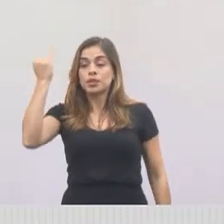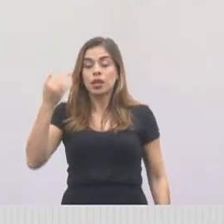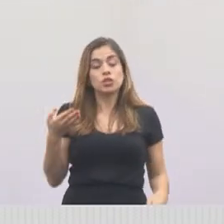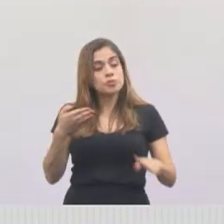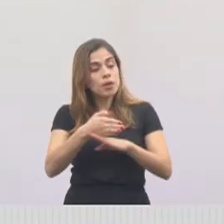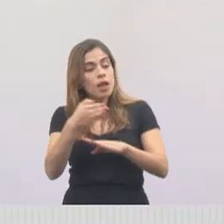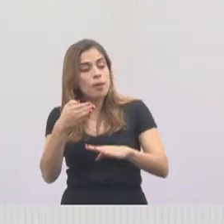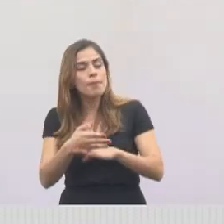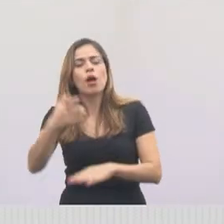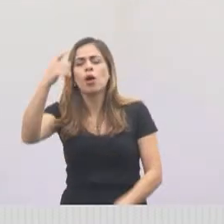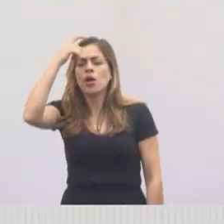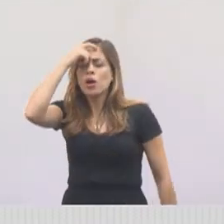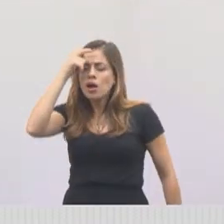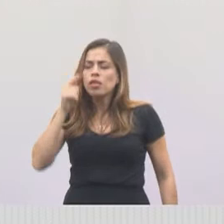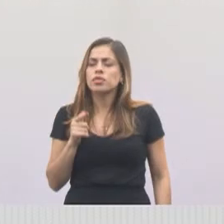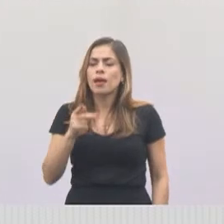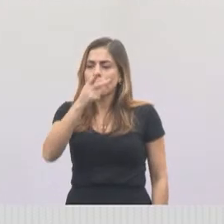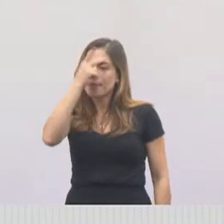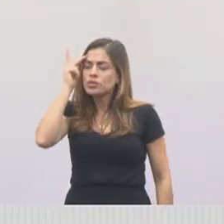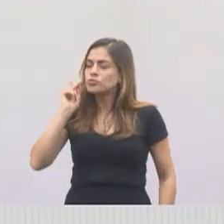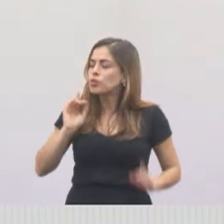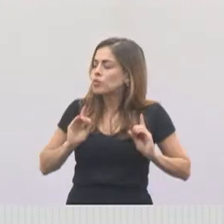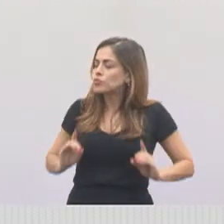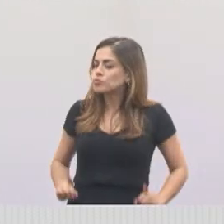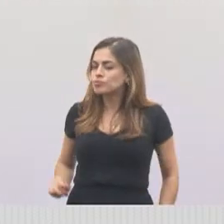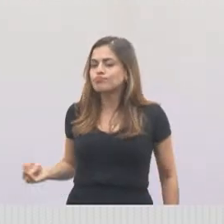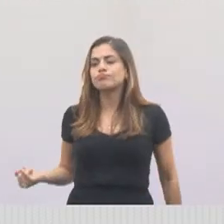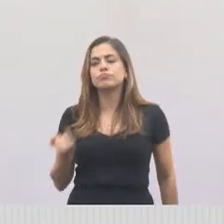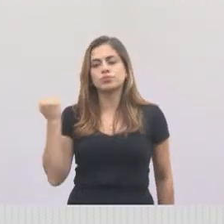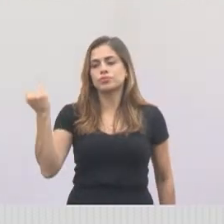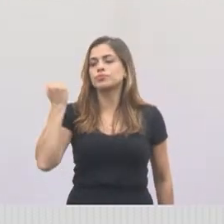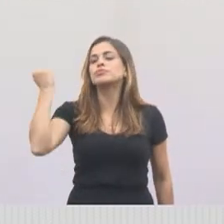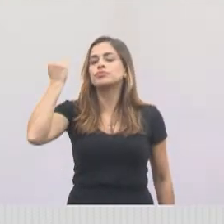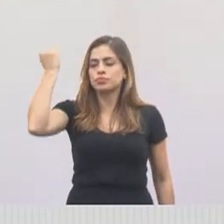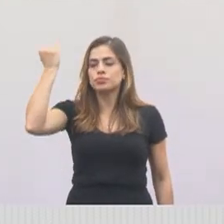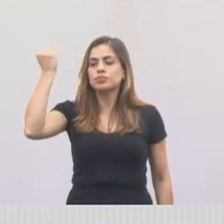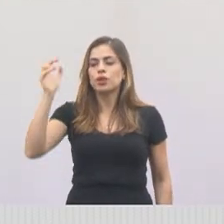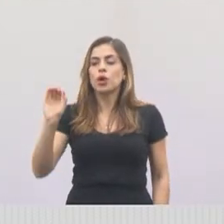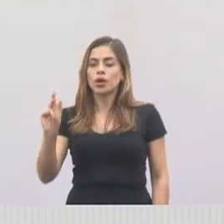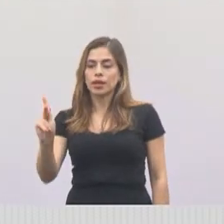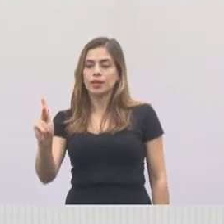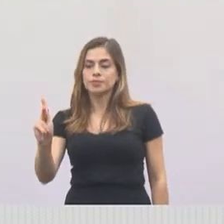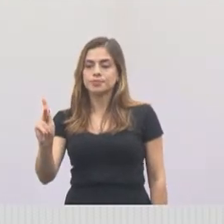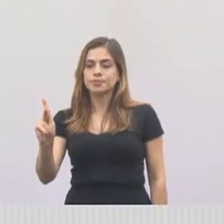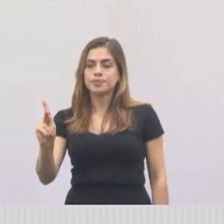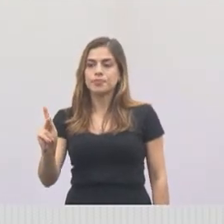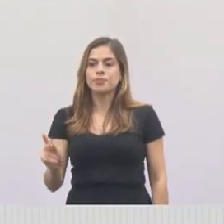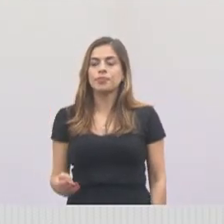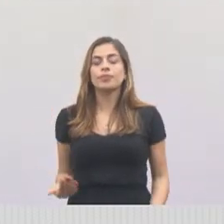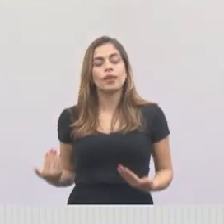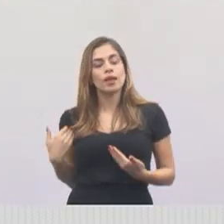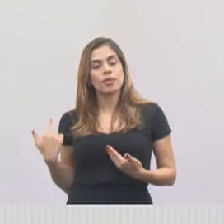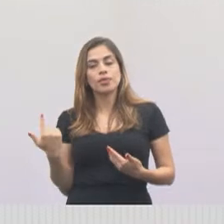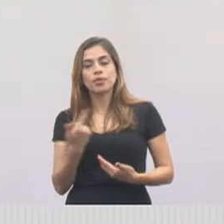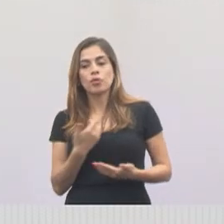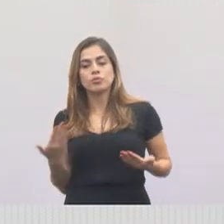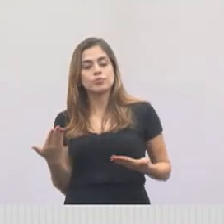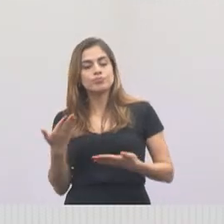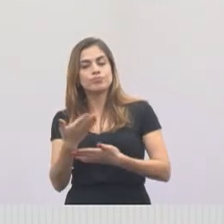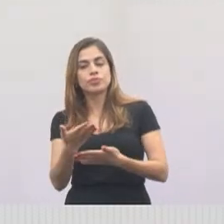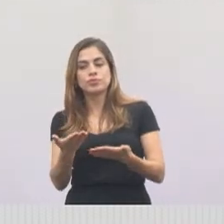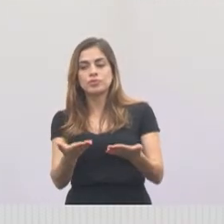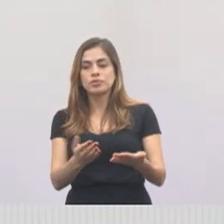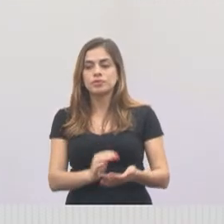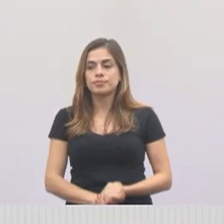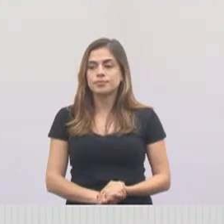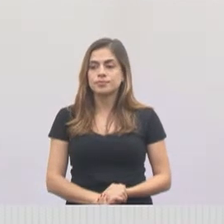da importância da pessoa com deficiência. Ok? Estaremos lá. Pode